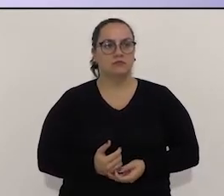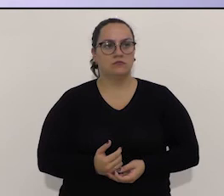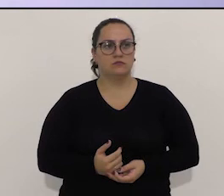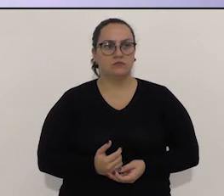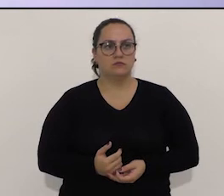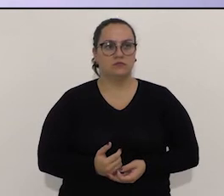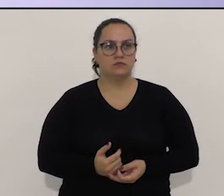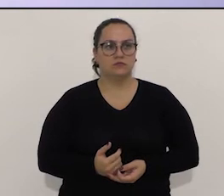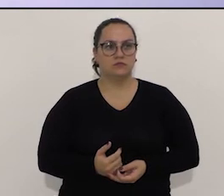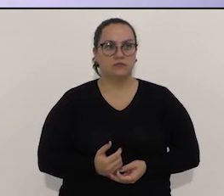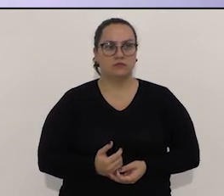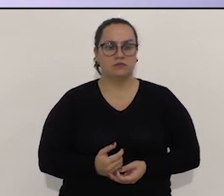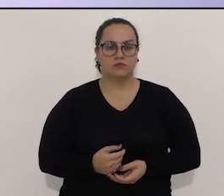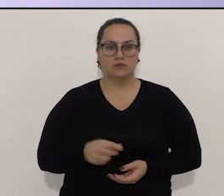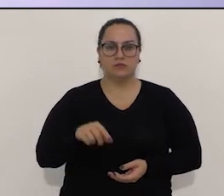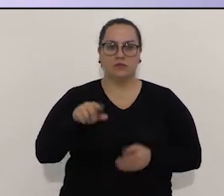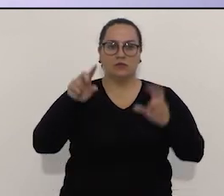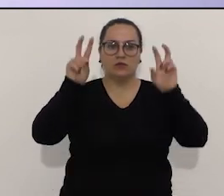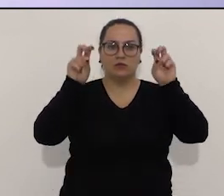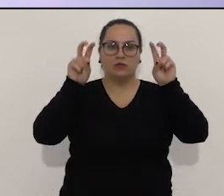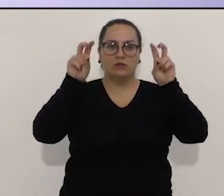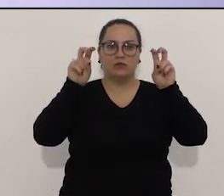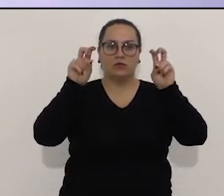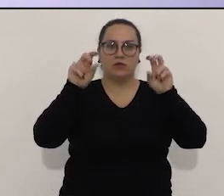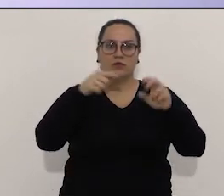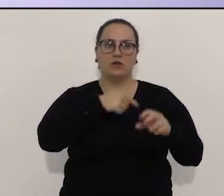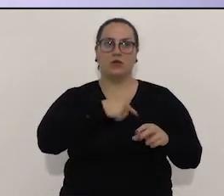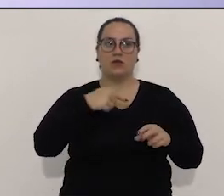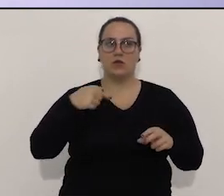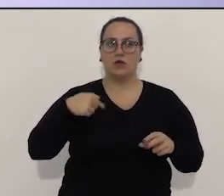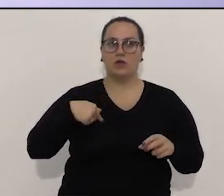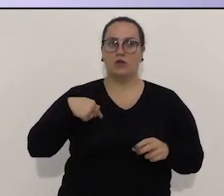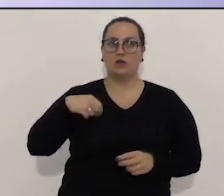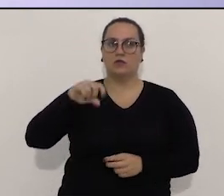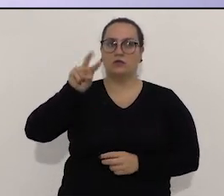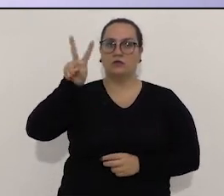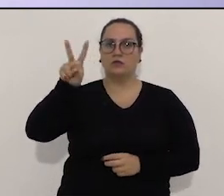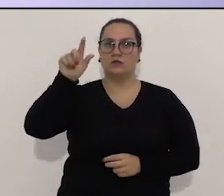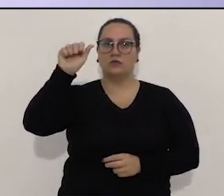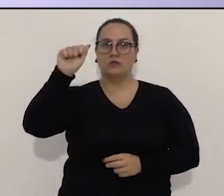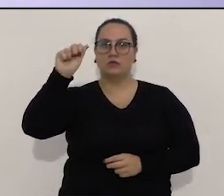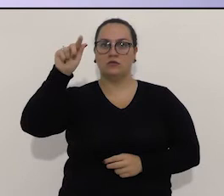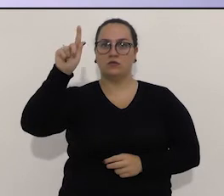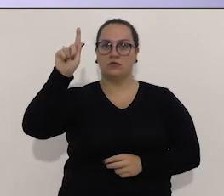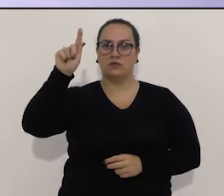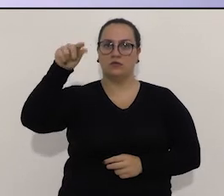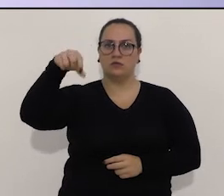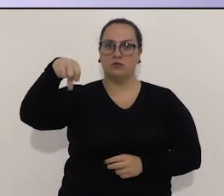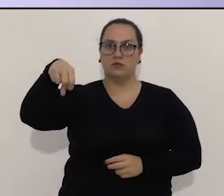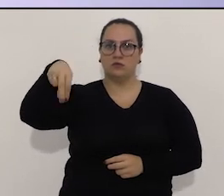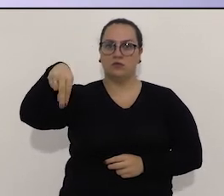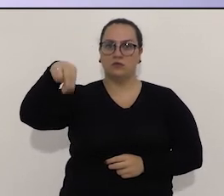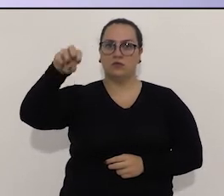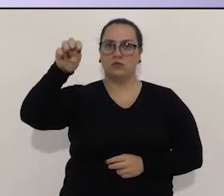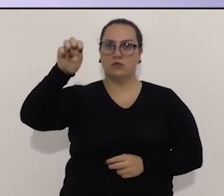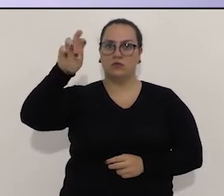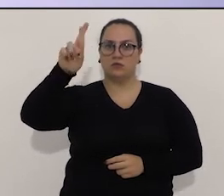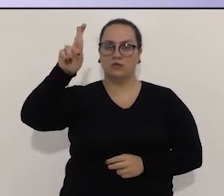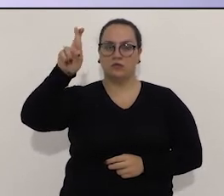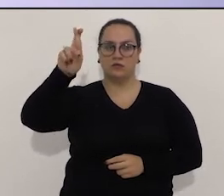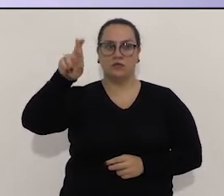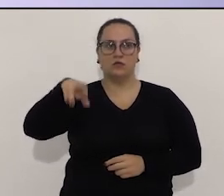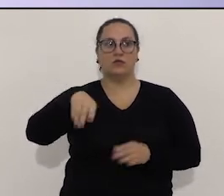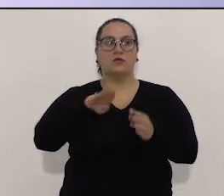para o professor Wagner Berto lhe perguntar sobre saúde para o professor Sebastião. Lembrando que você está acompanhando essa